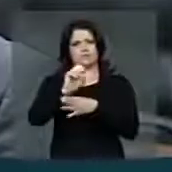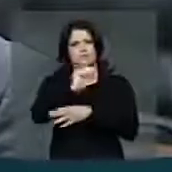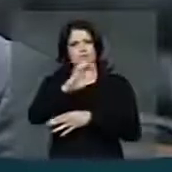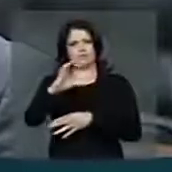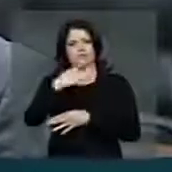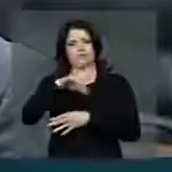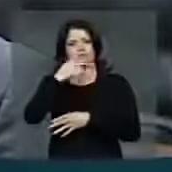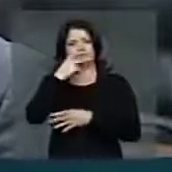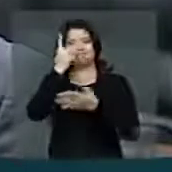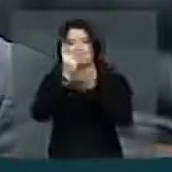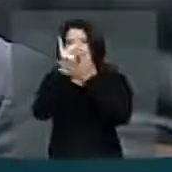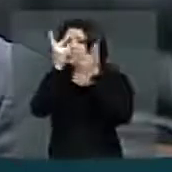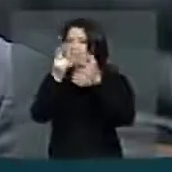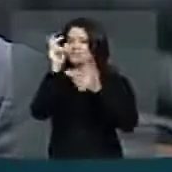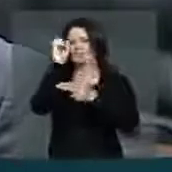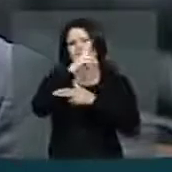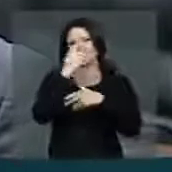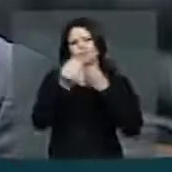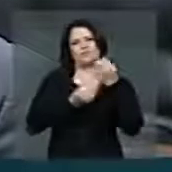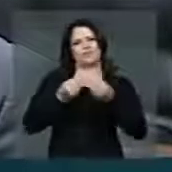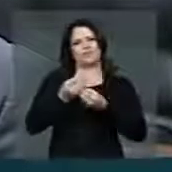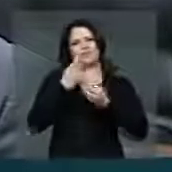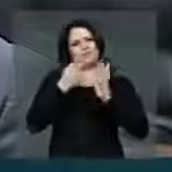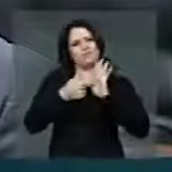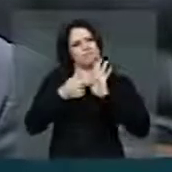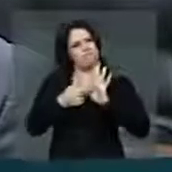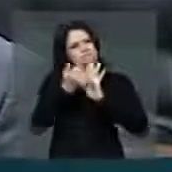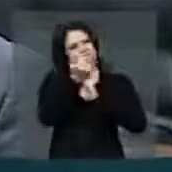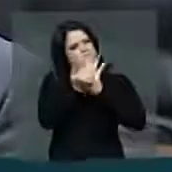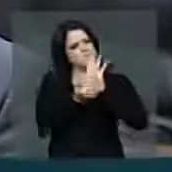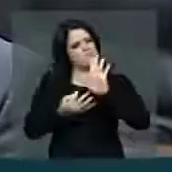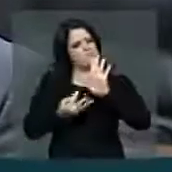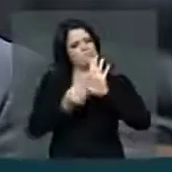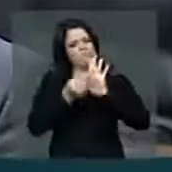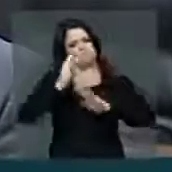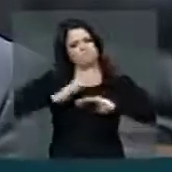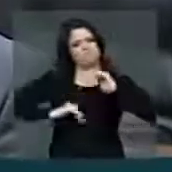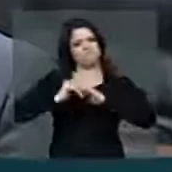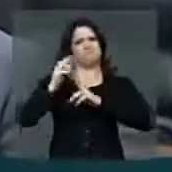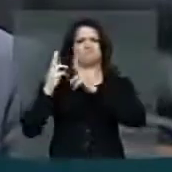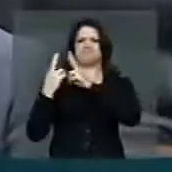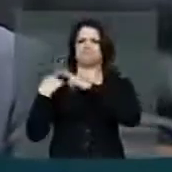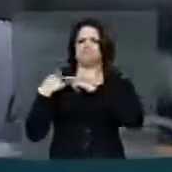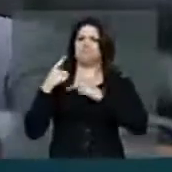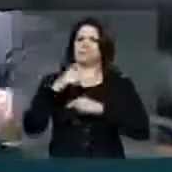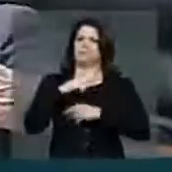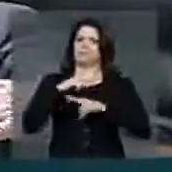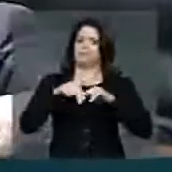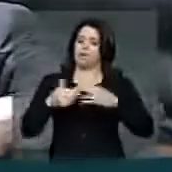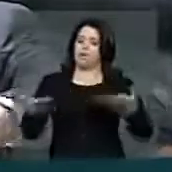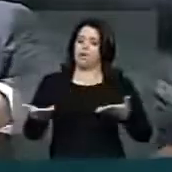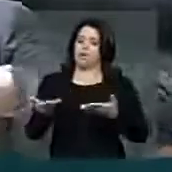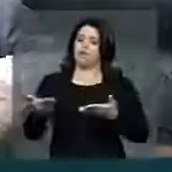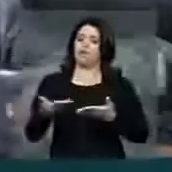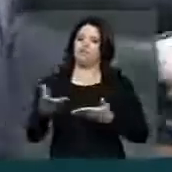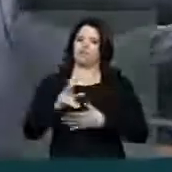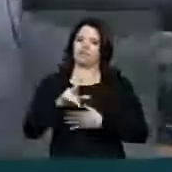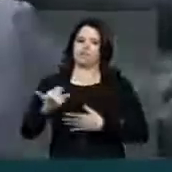temos essa mesma dificuldade que Vossa Excelência aponta com muita competência. Hoje se